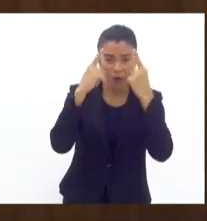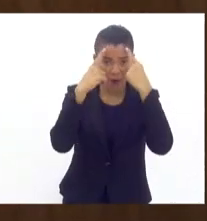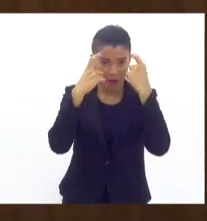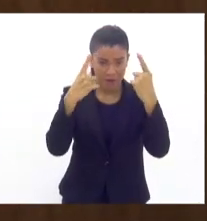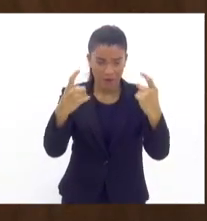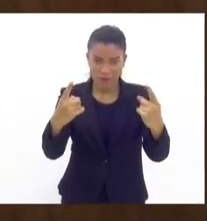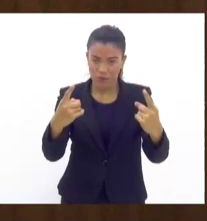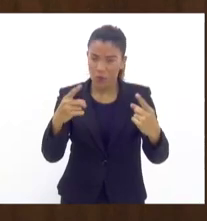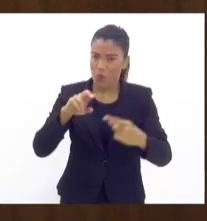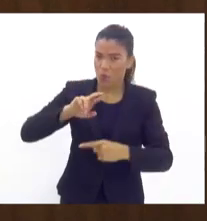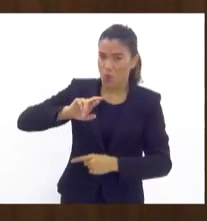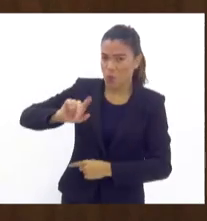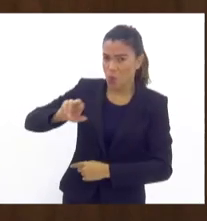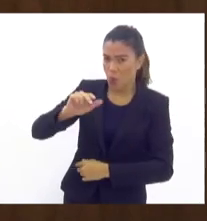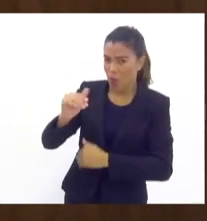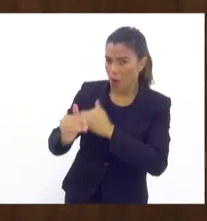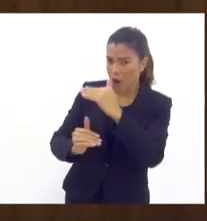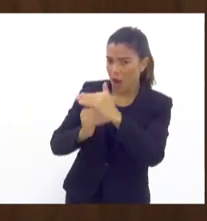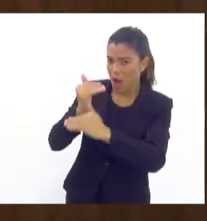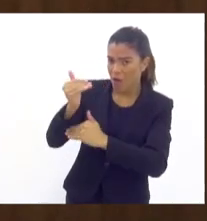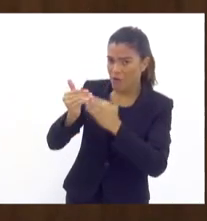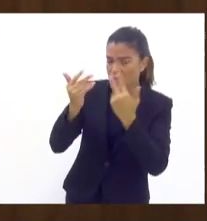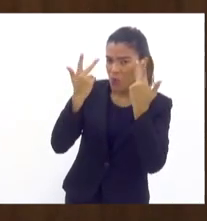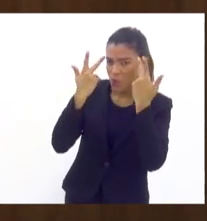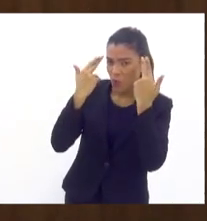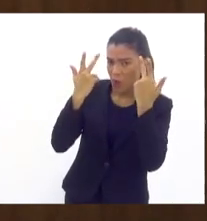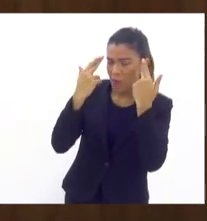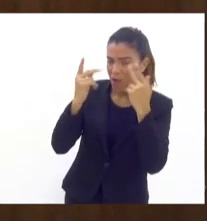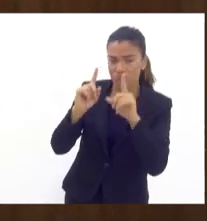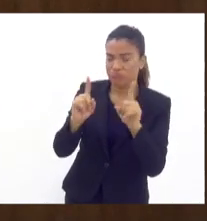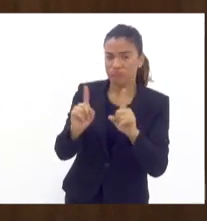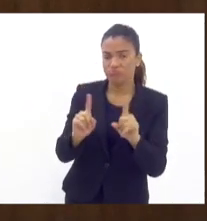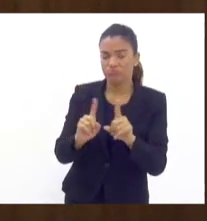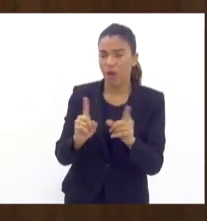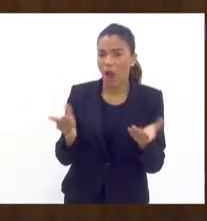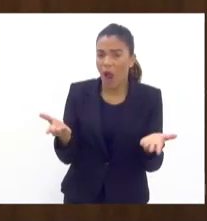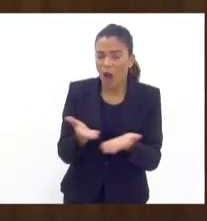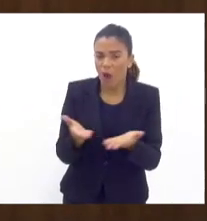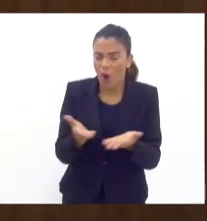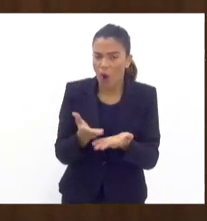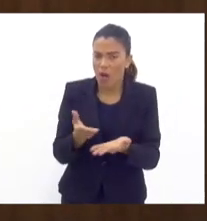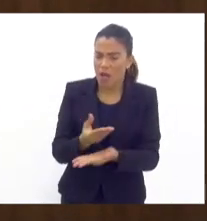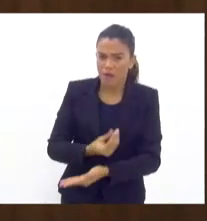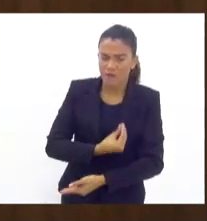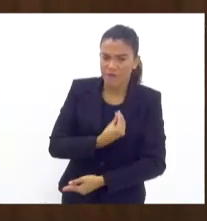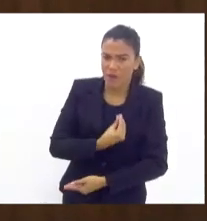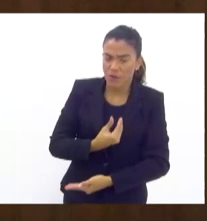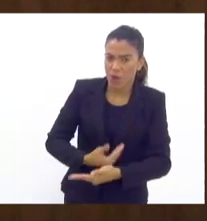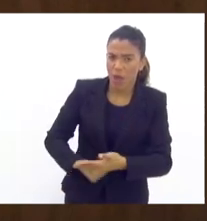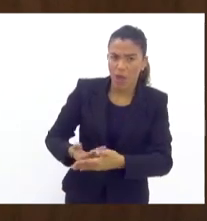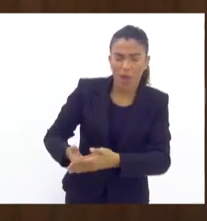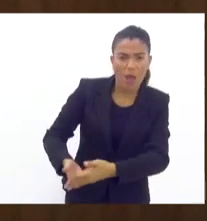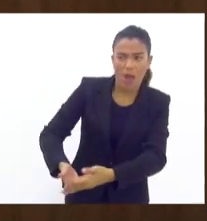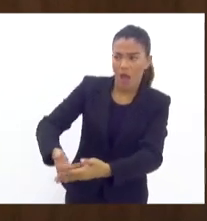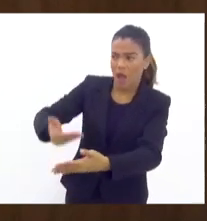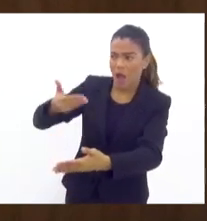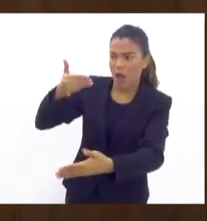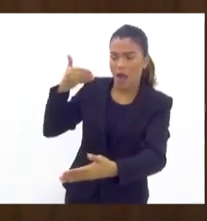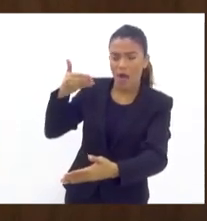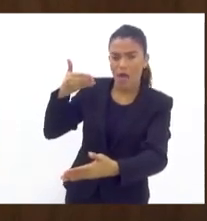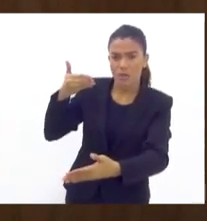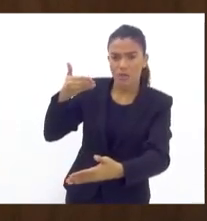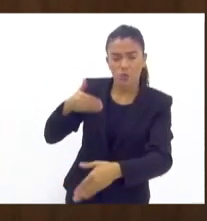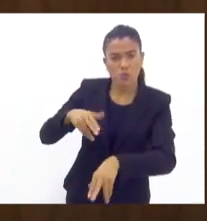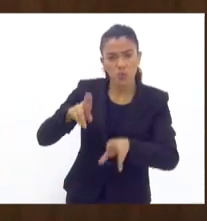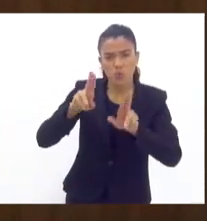é o avanço convencional da violência. É algo que estamos vivendo, que nunca foi passado em gestões anteriores,